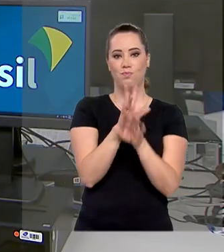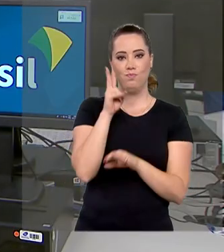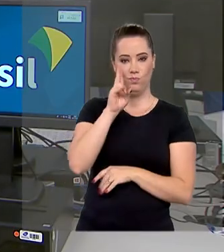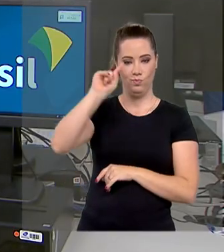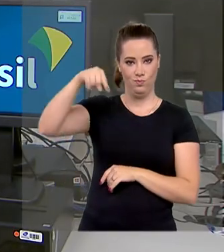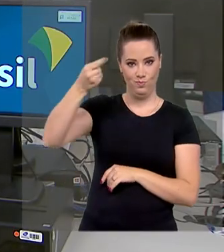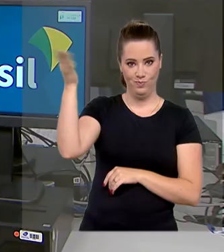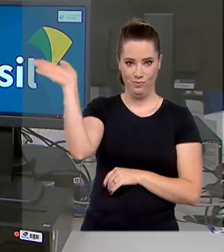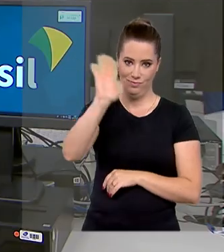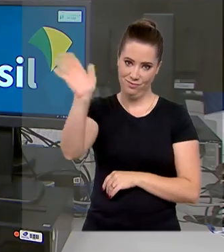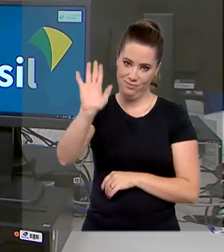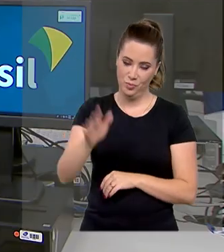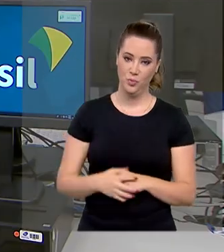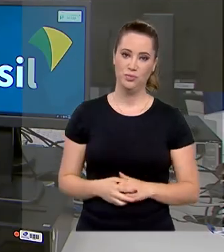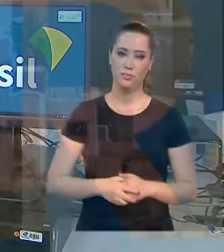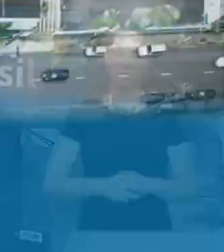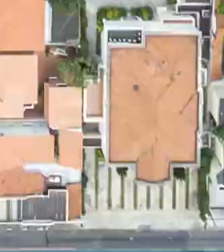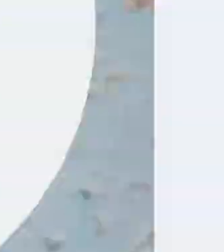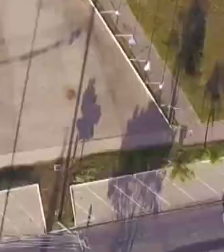vemos na próxima edição. Até lá!